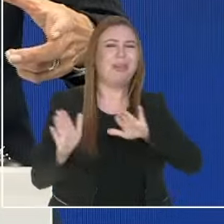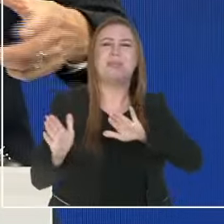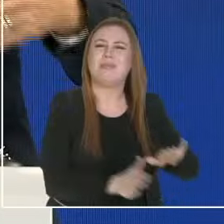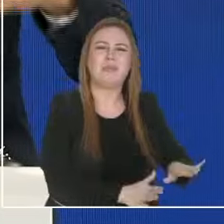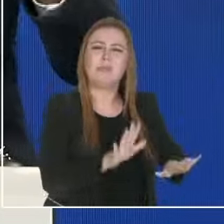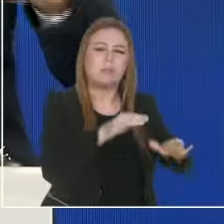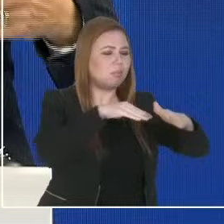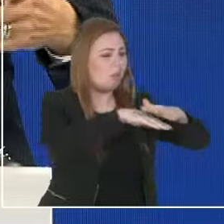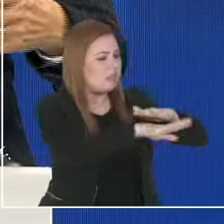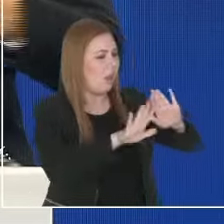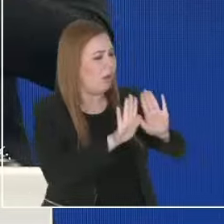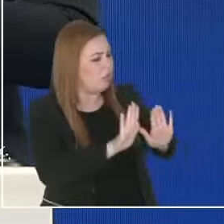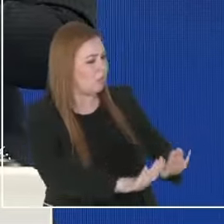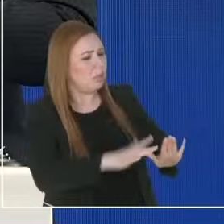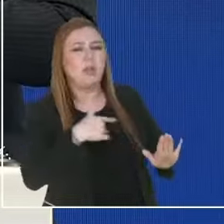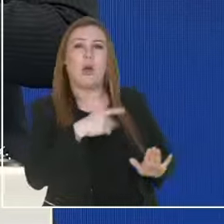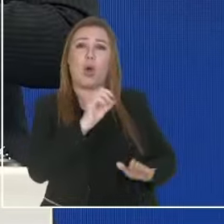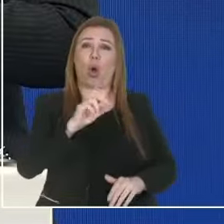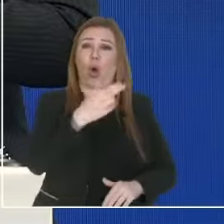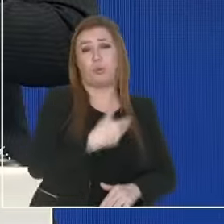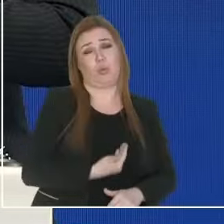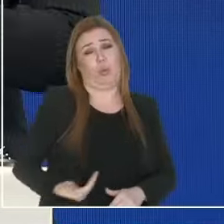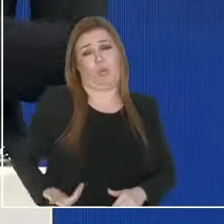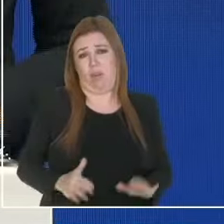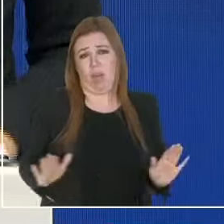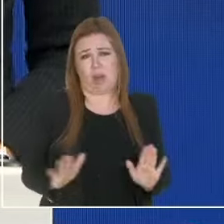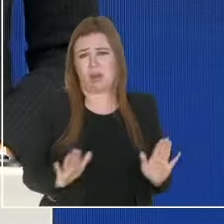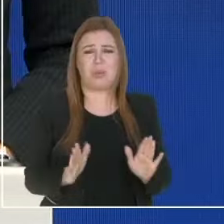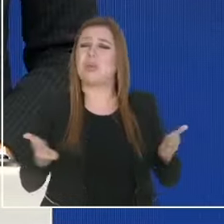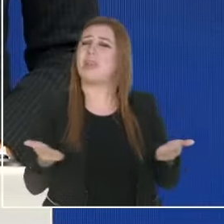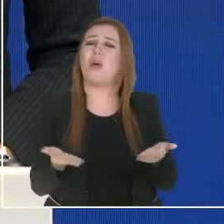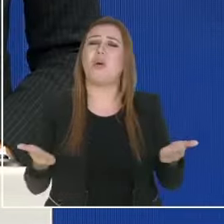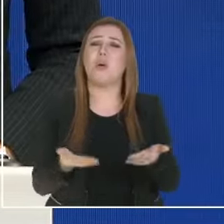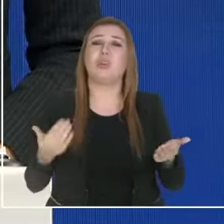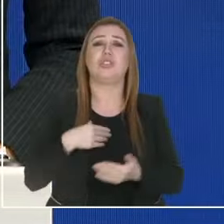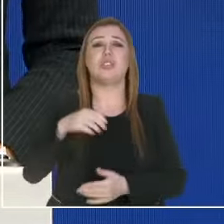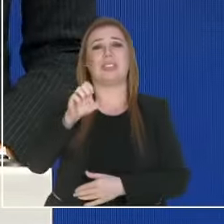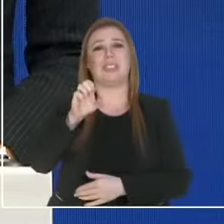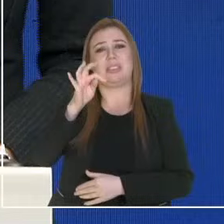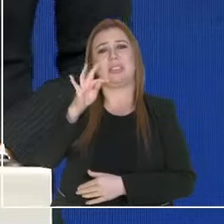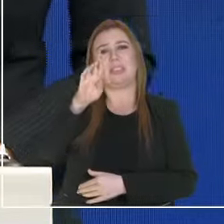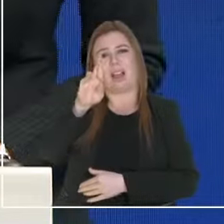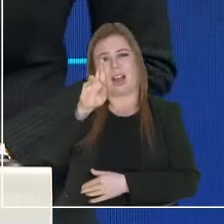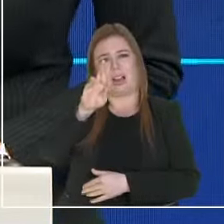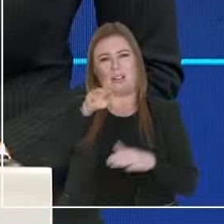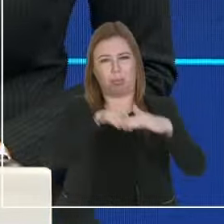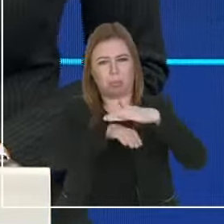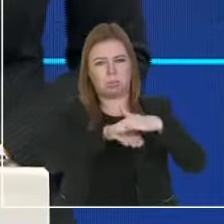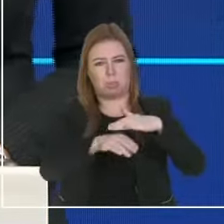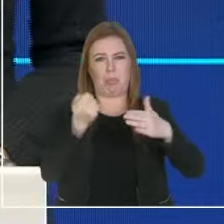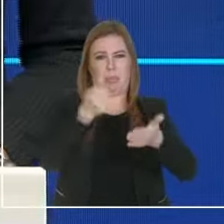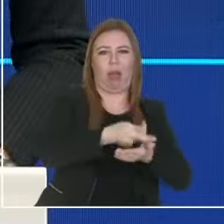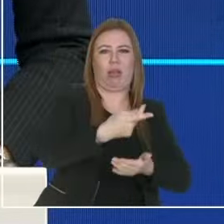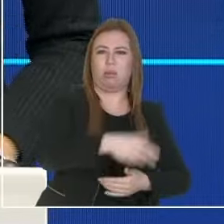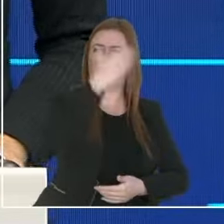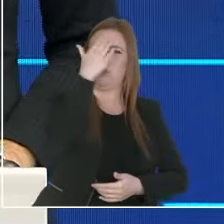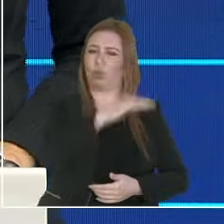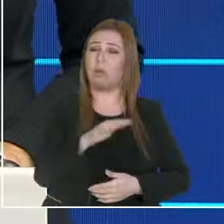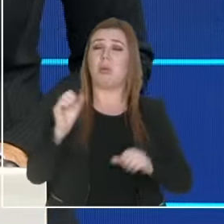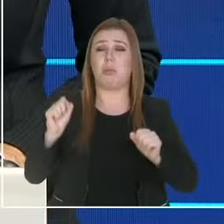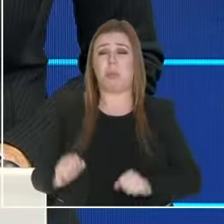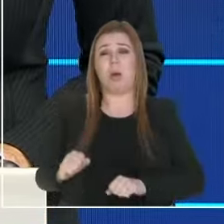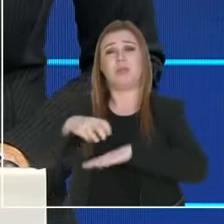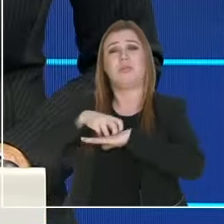em estacionamentos públicos e não nesse absurdo do estar que virou Curitiba, e possa pegar o transporte coletivo. Isso